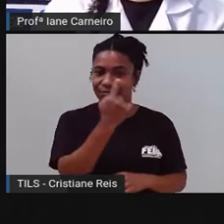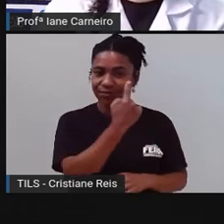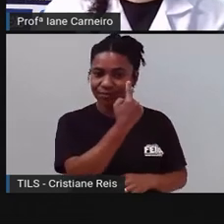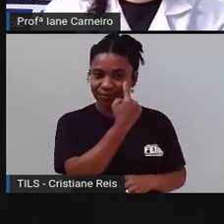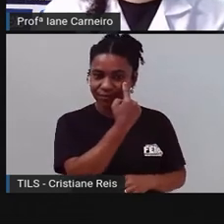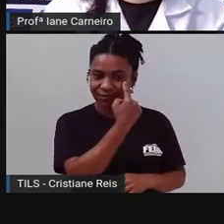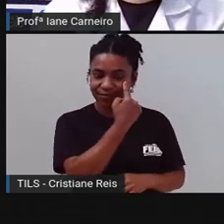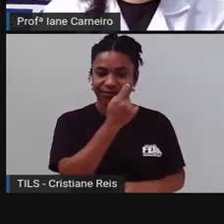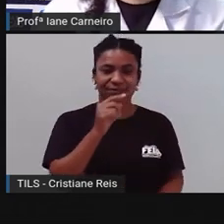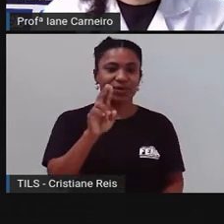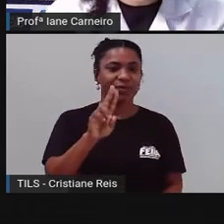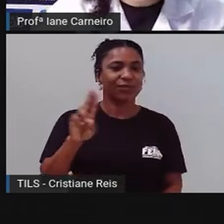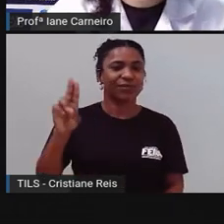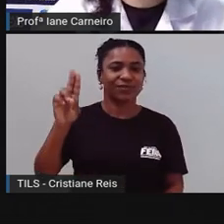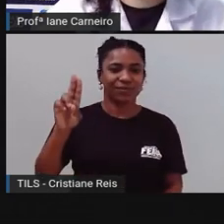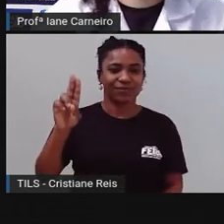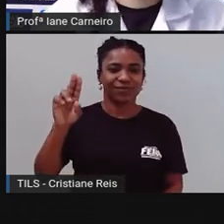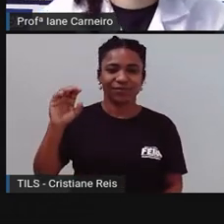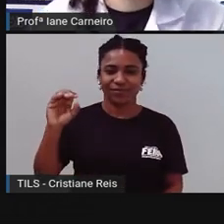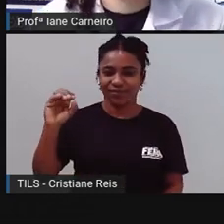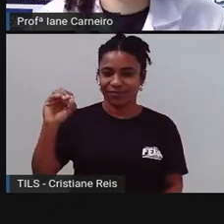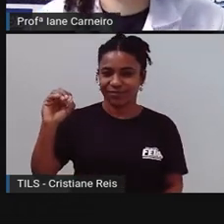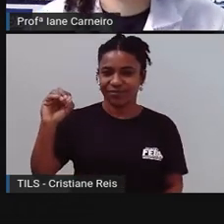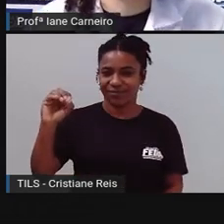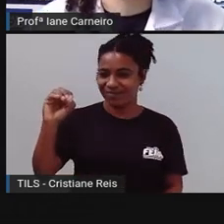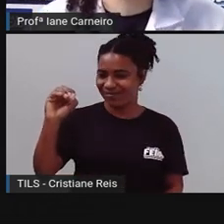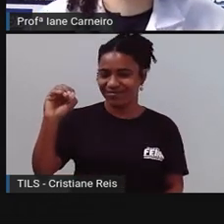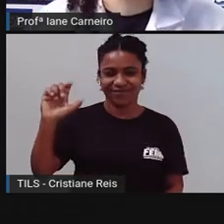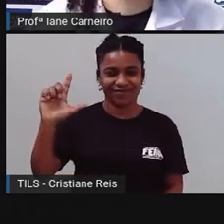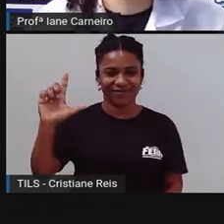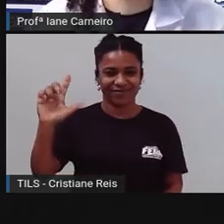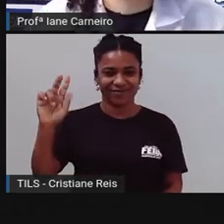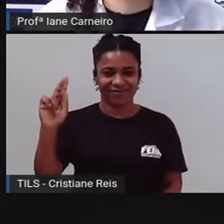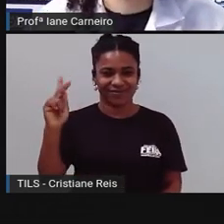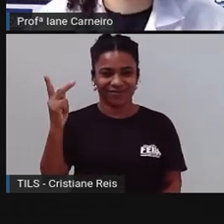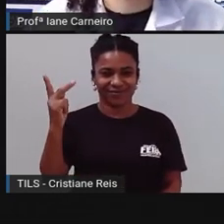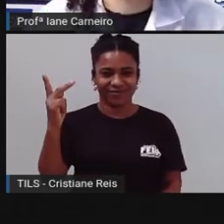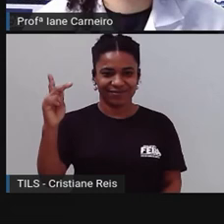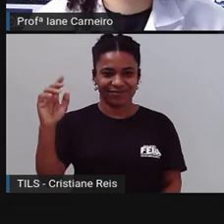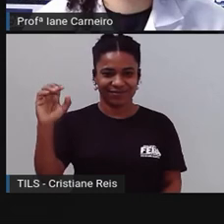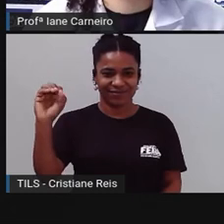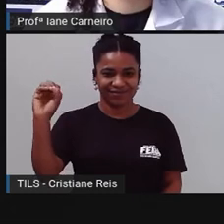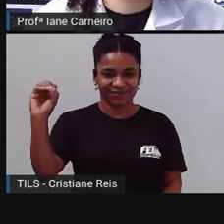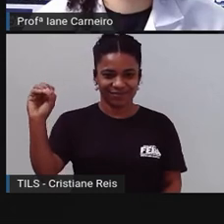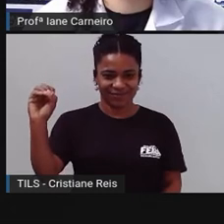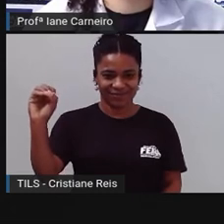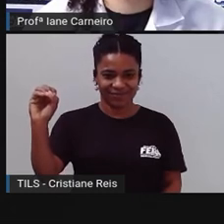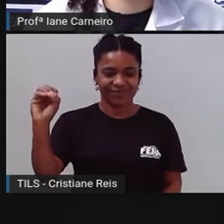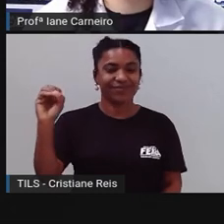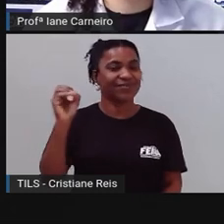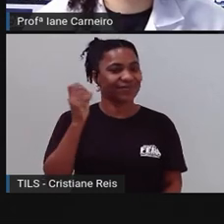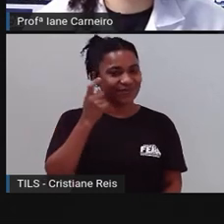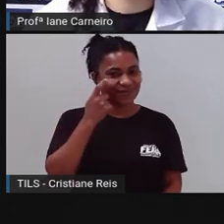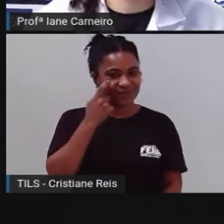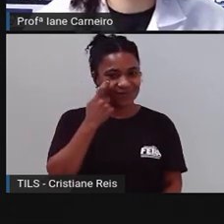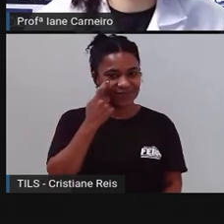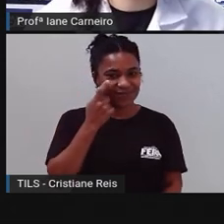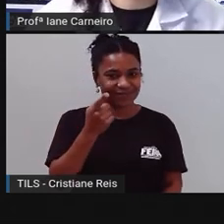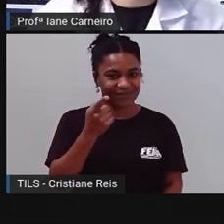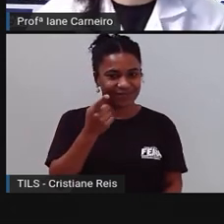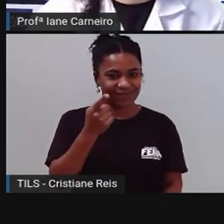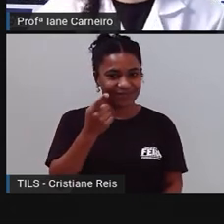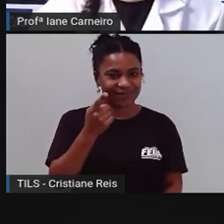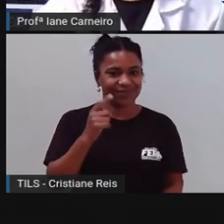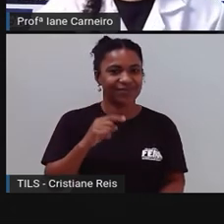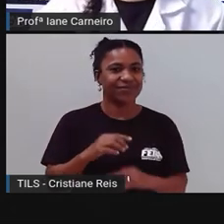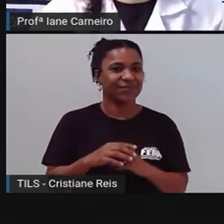olho? A letra O. E aí sua resposta? Tá aqui, tá parecida o início